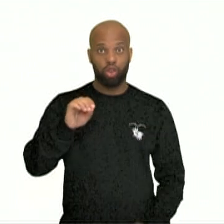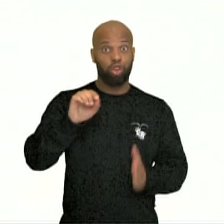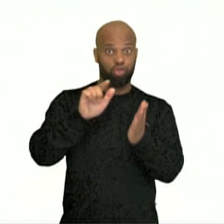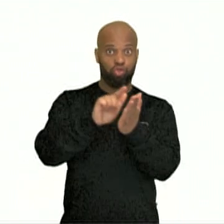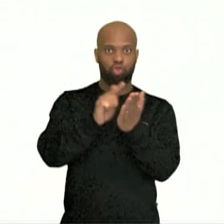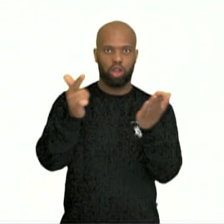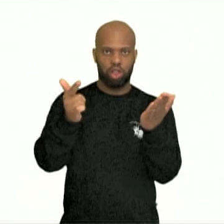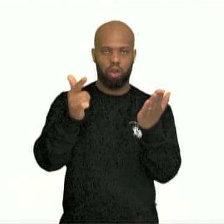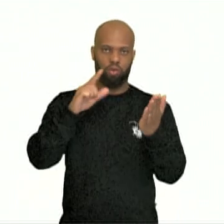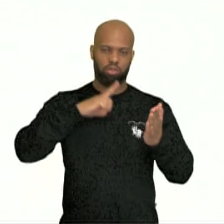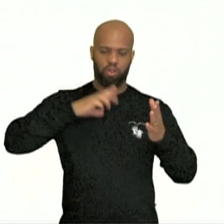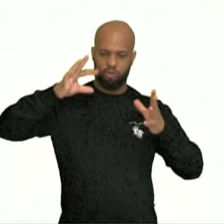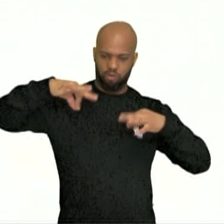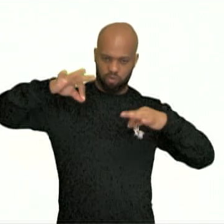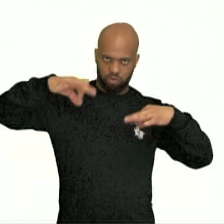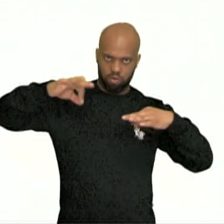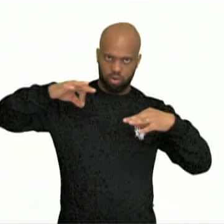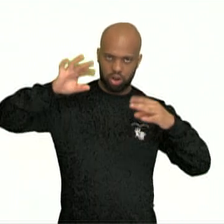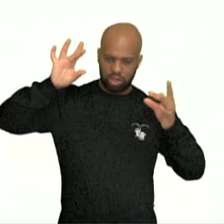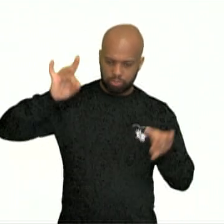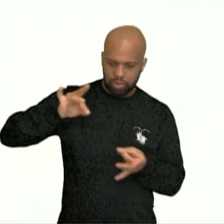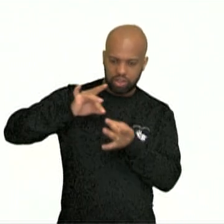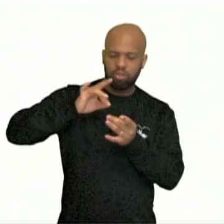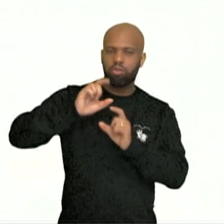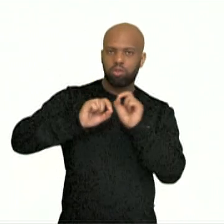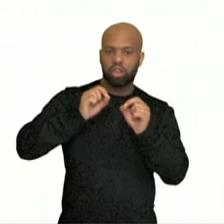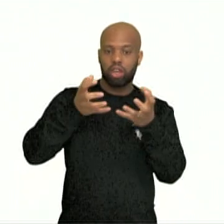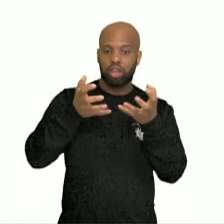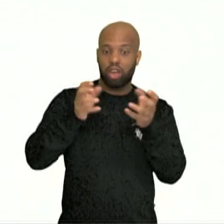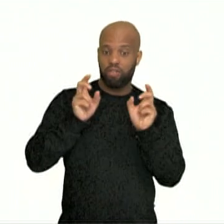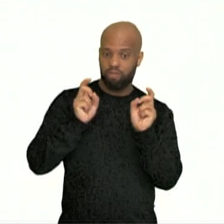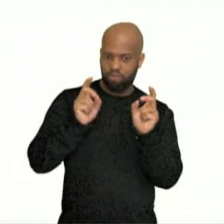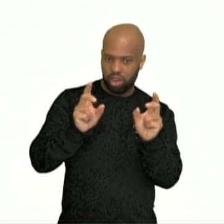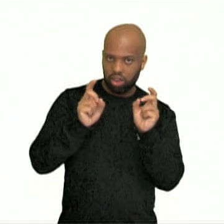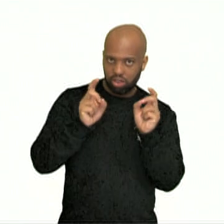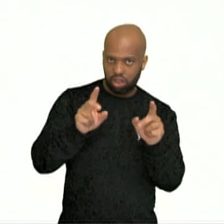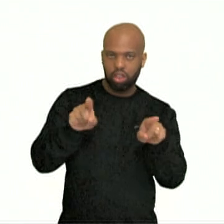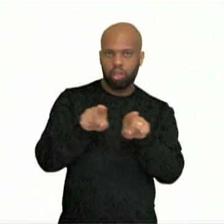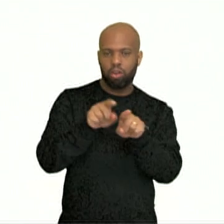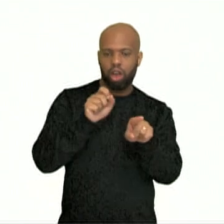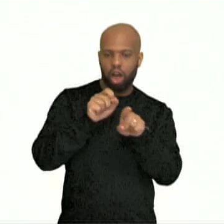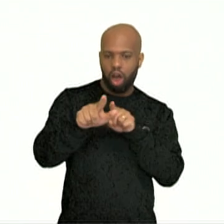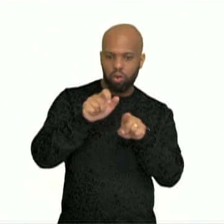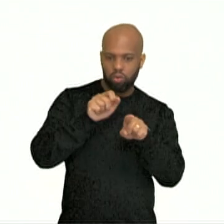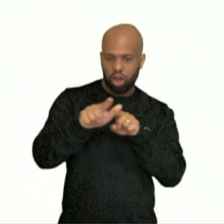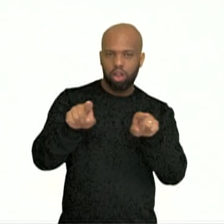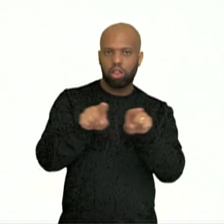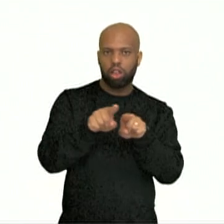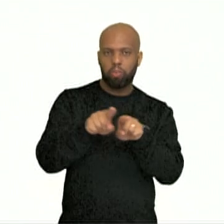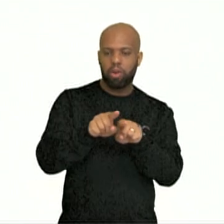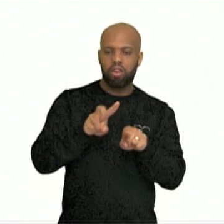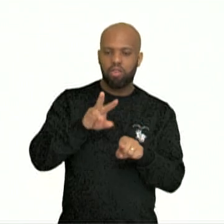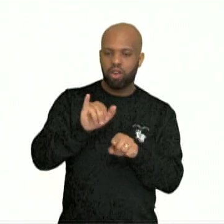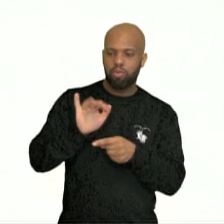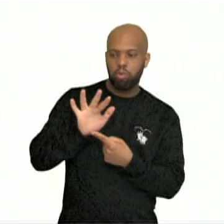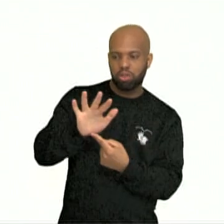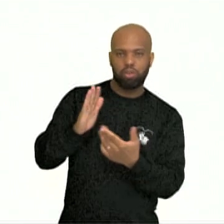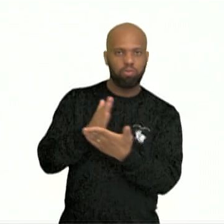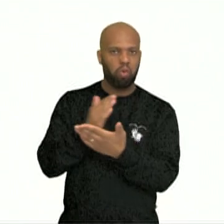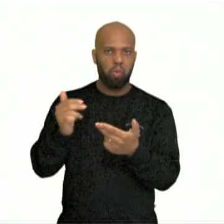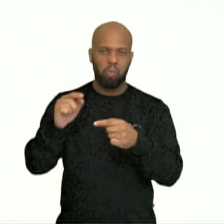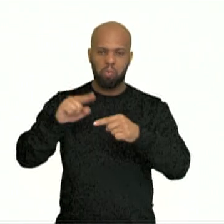a finalidade de vender, de alugar algo, de oferecer produtos, de oferecer empregos,